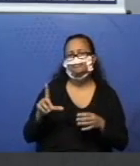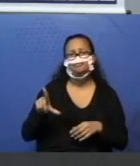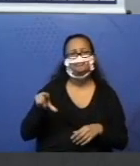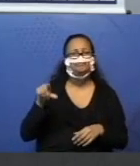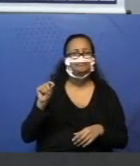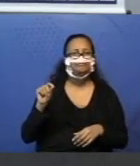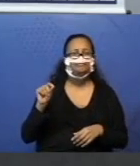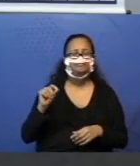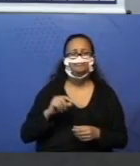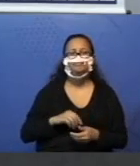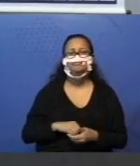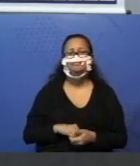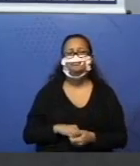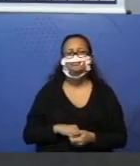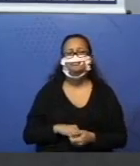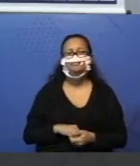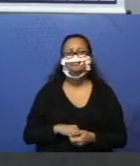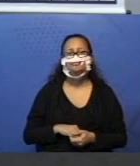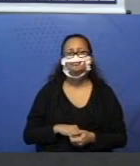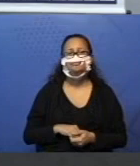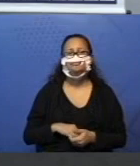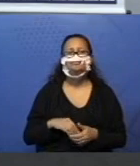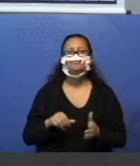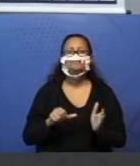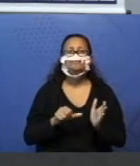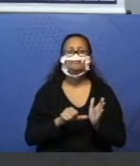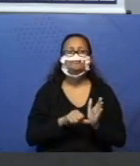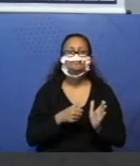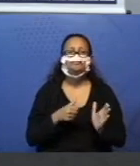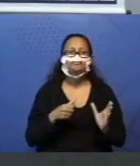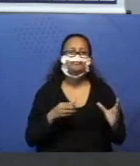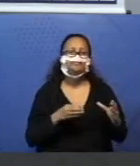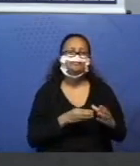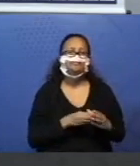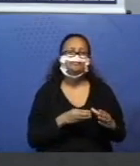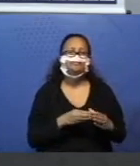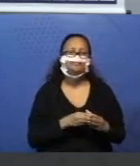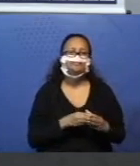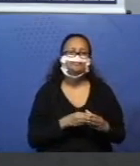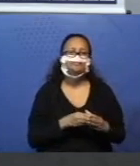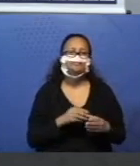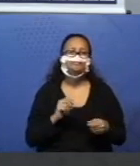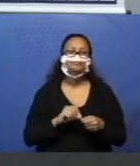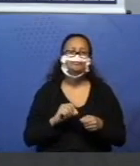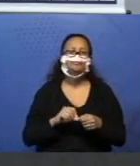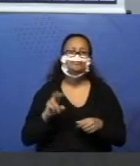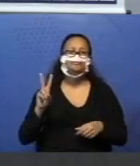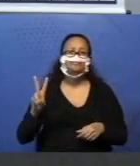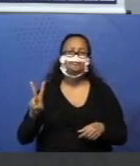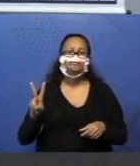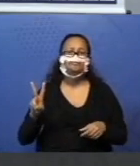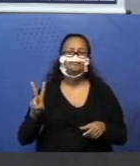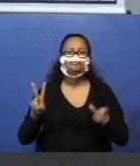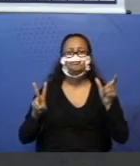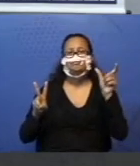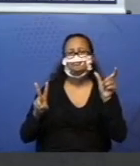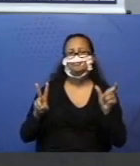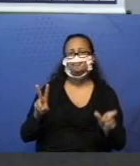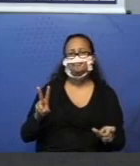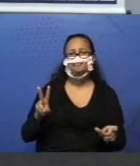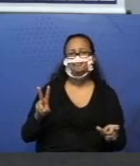dica da professora. Então, vamos lá. Primeira composição que a gente pode fazer com duas barrinhas, que vai dar